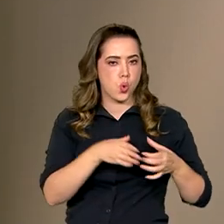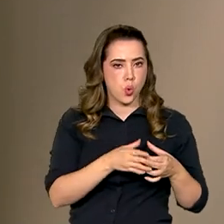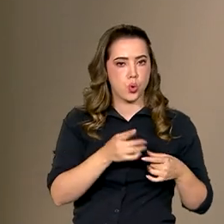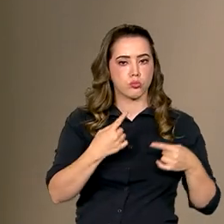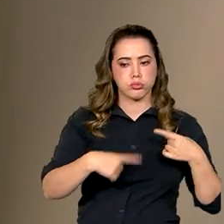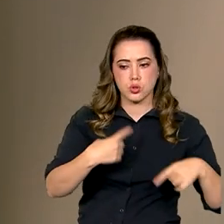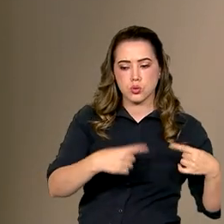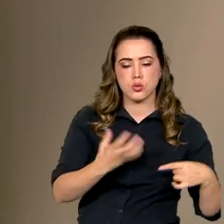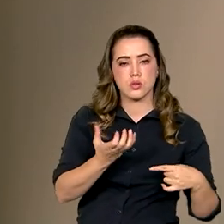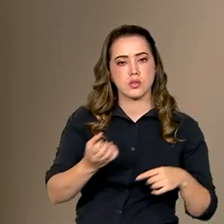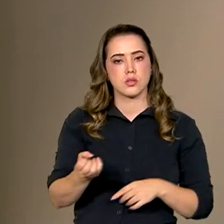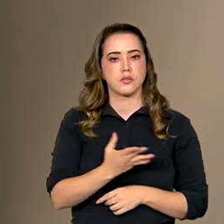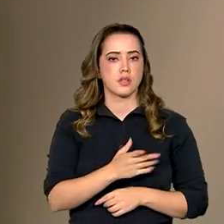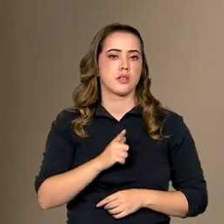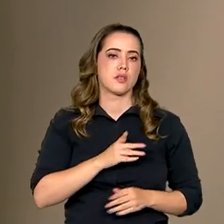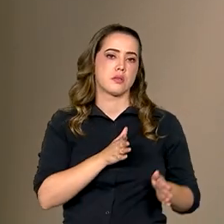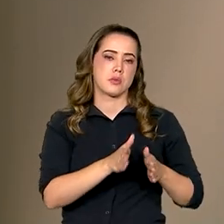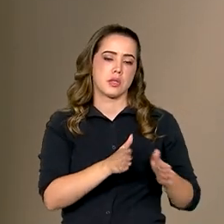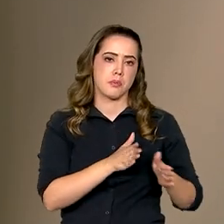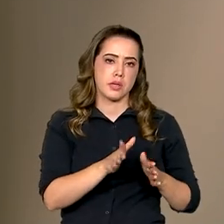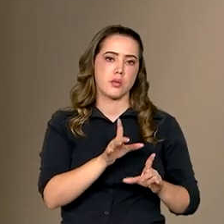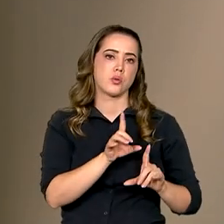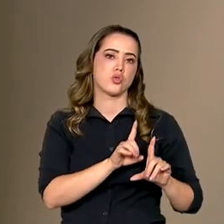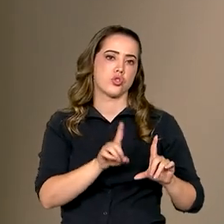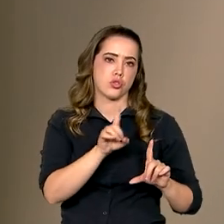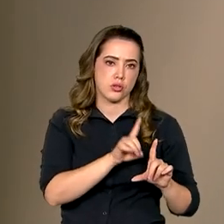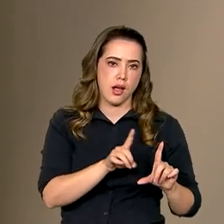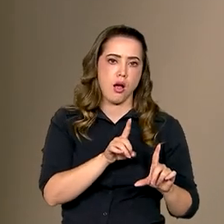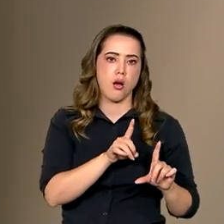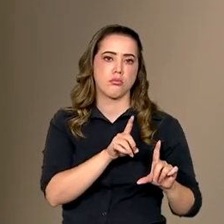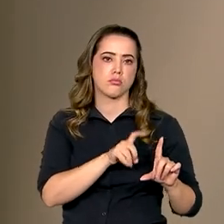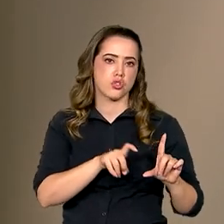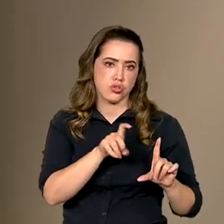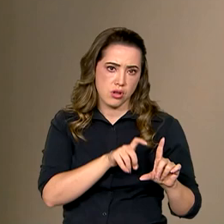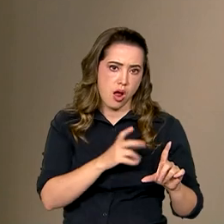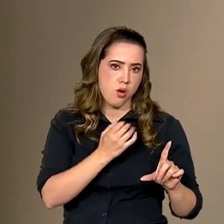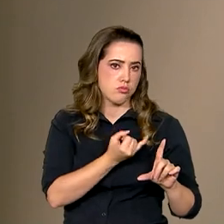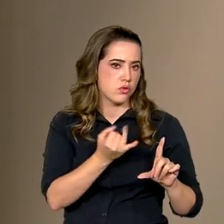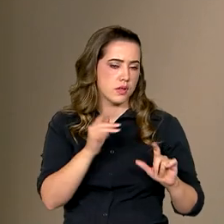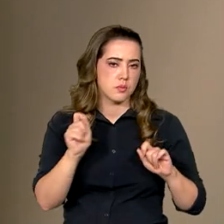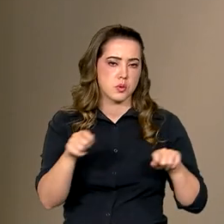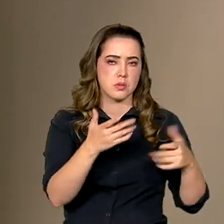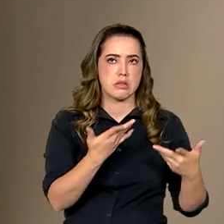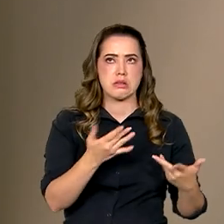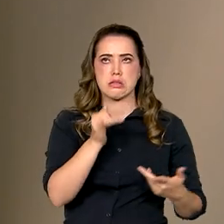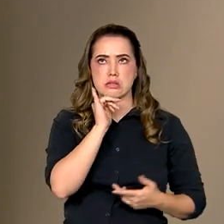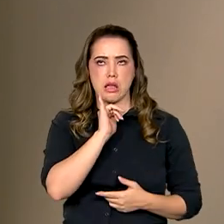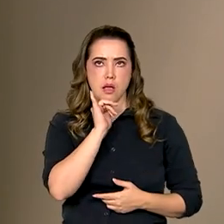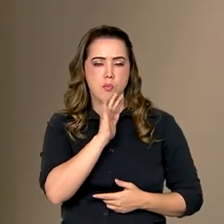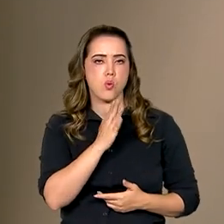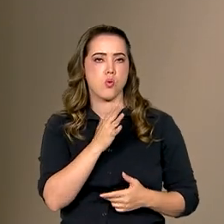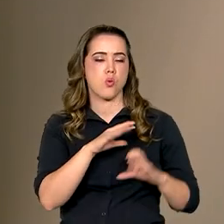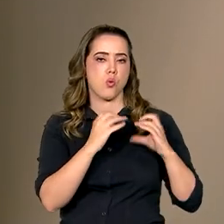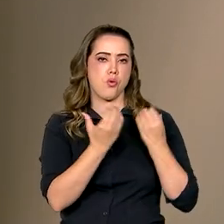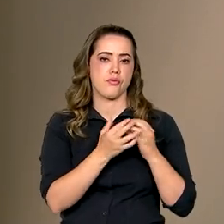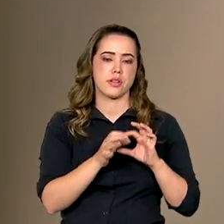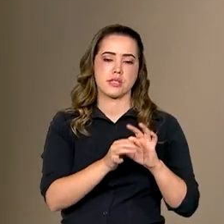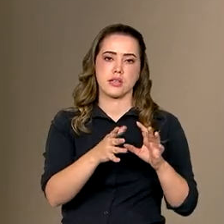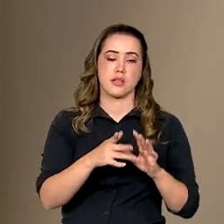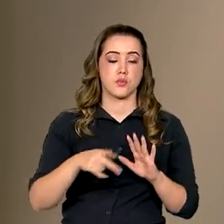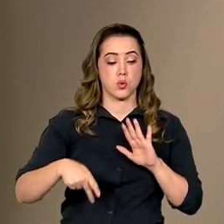Então, também há etapas digitais em várias dessas conferências. Conferências livres, que são conferências auto